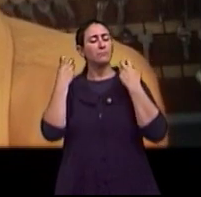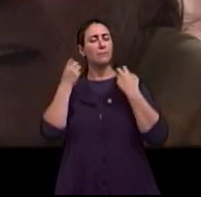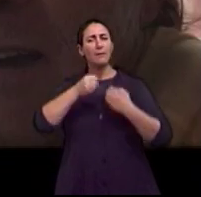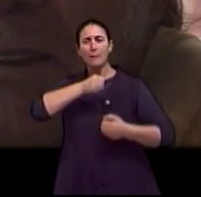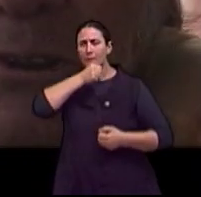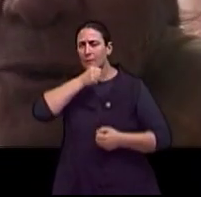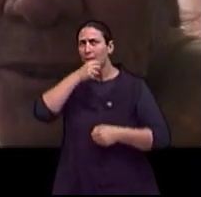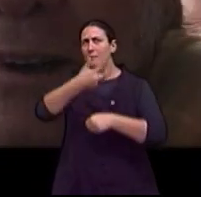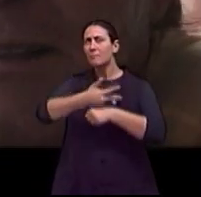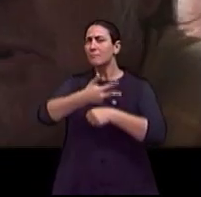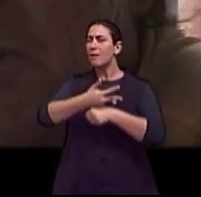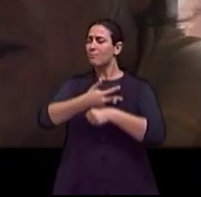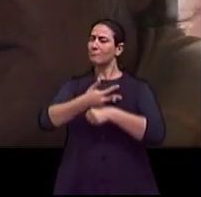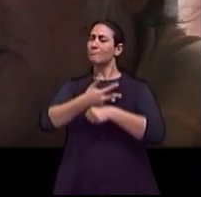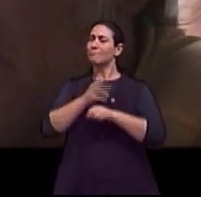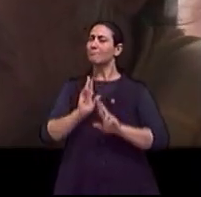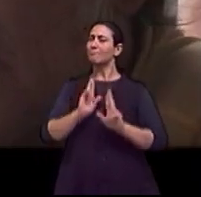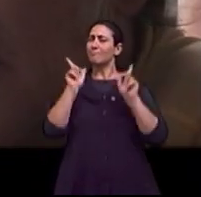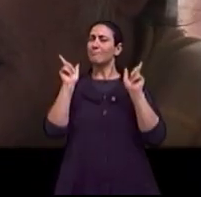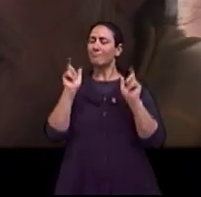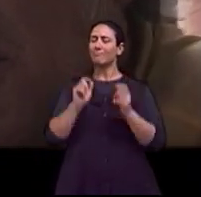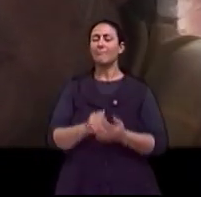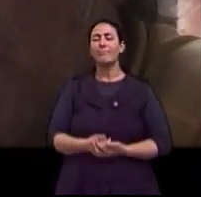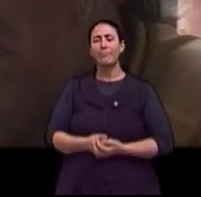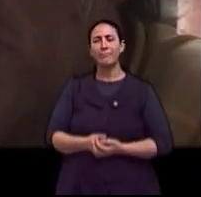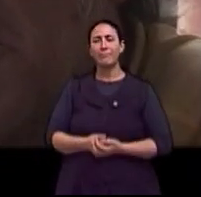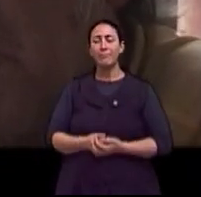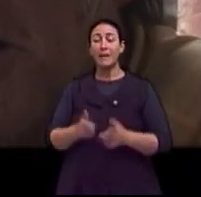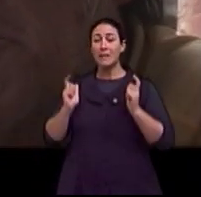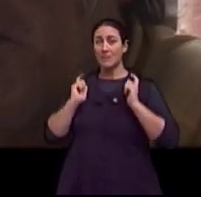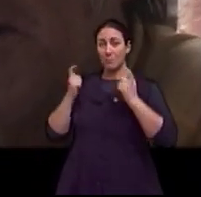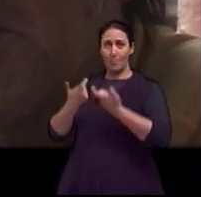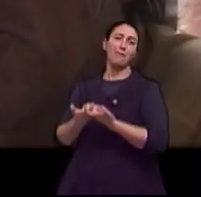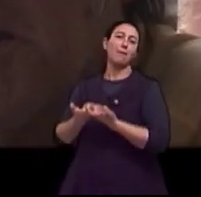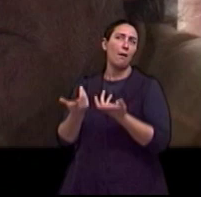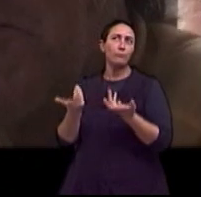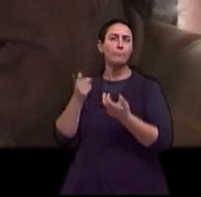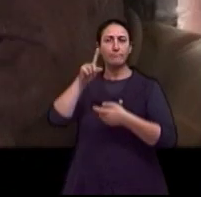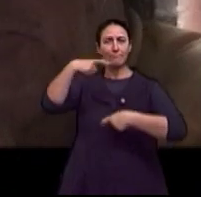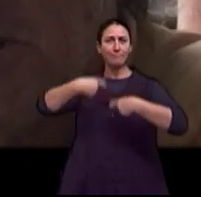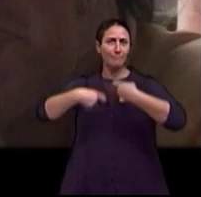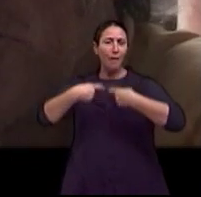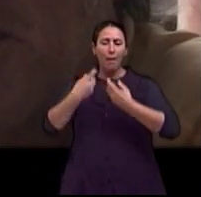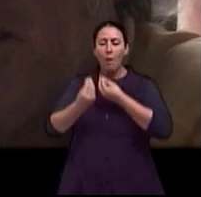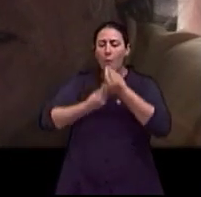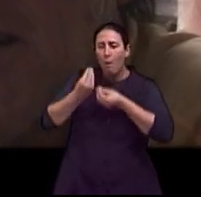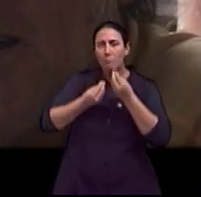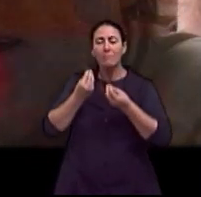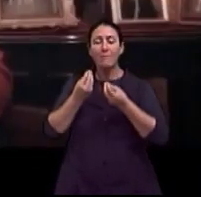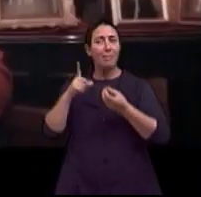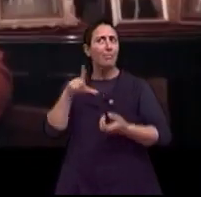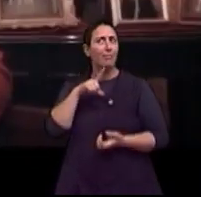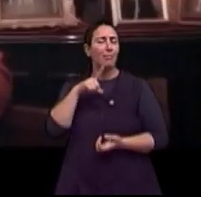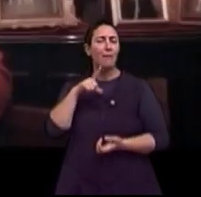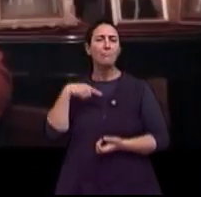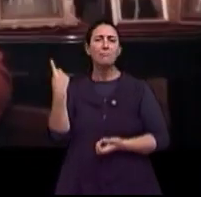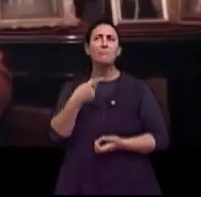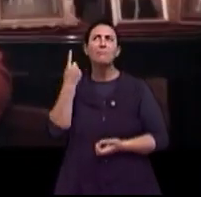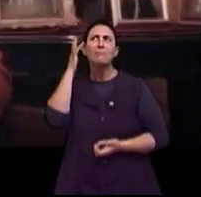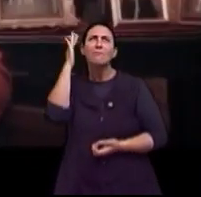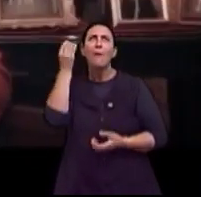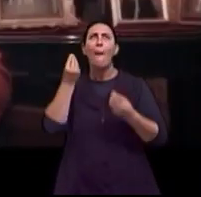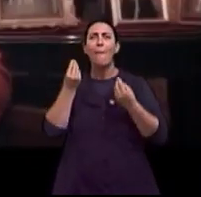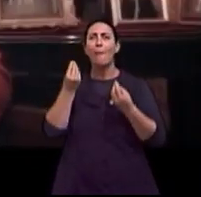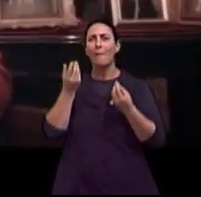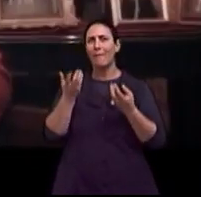olhos. A sexualidade é muito relativa, que tem jovens que têm mais experiência do que pessoas mais adultas, né? Eu acho que estou